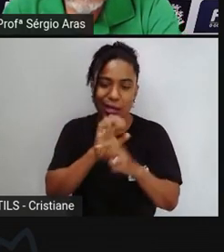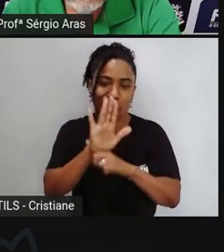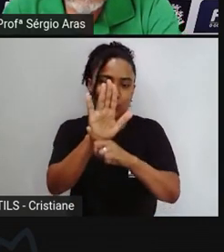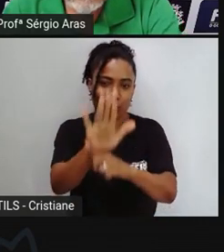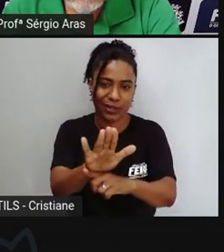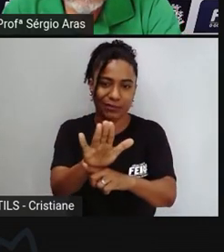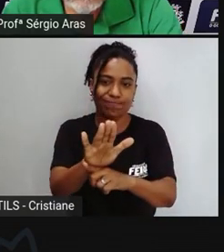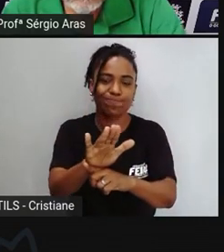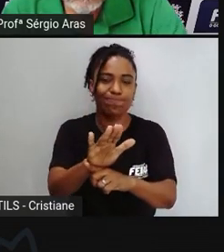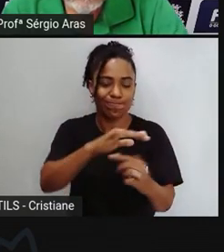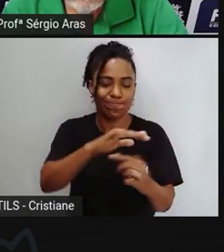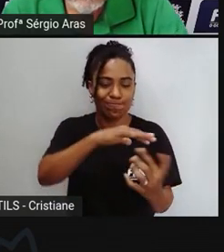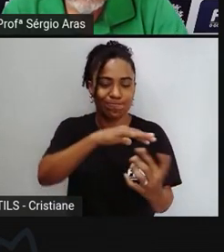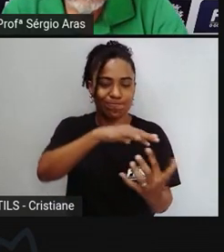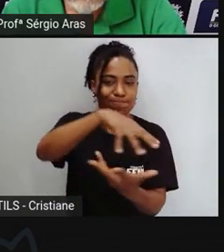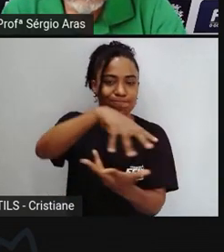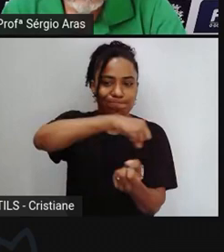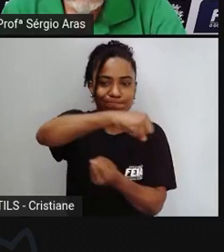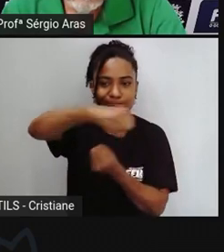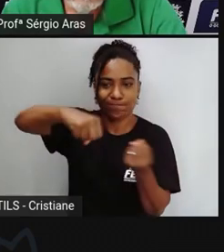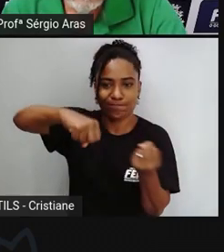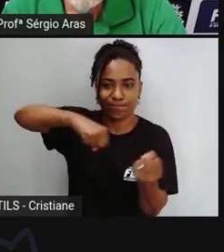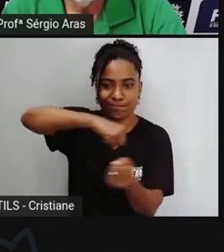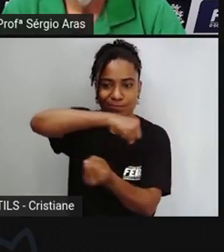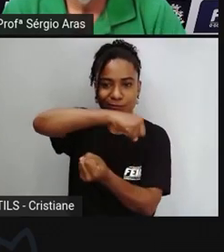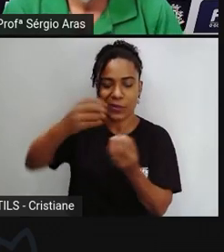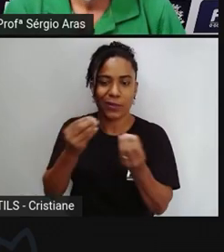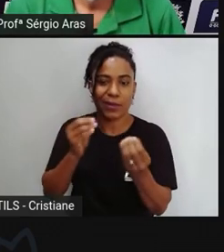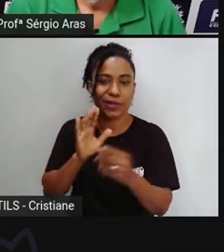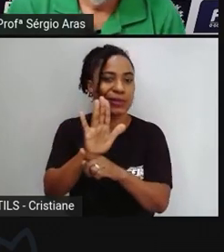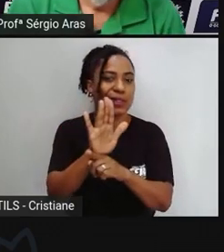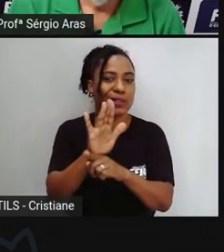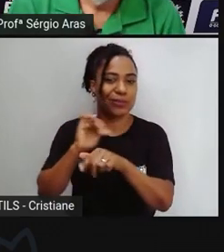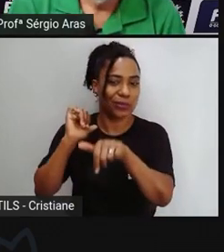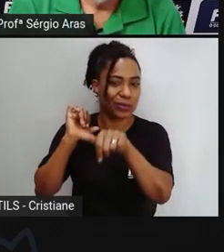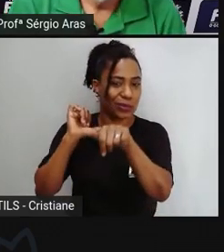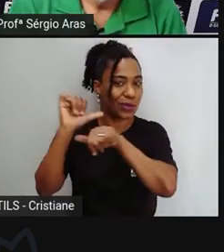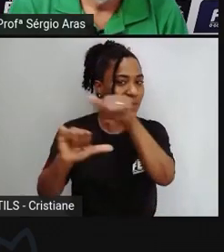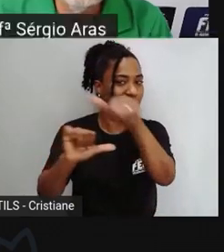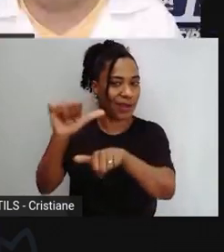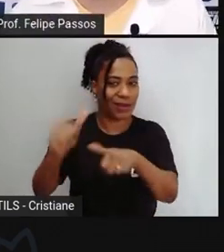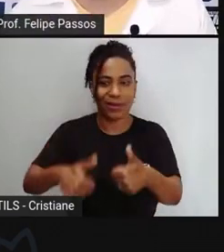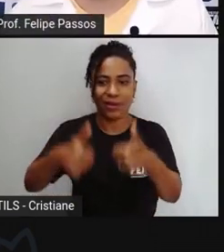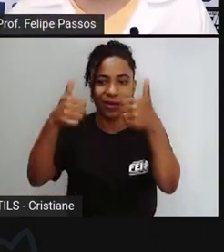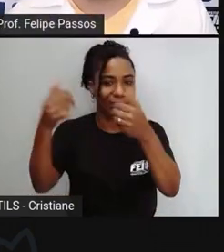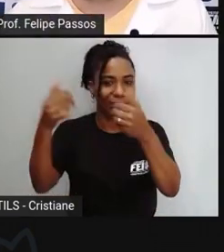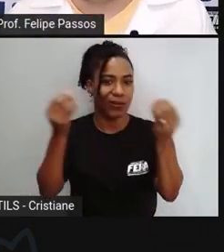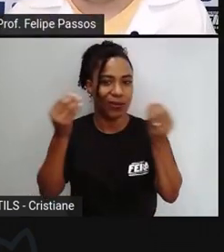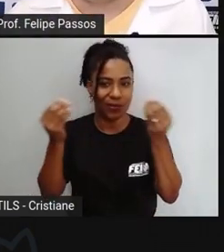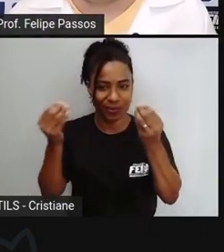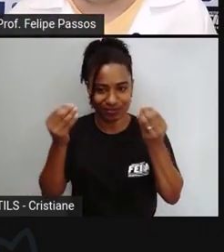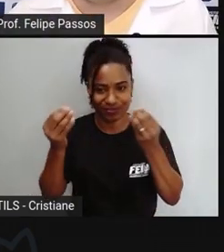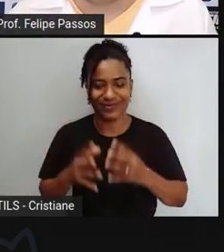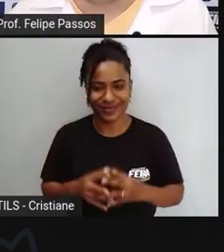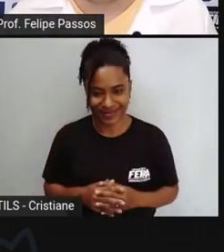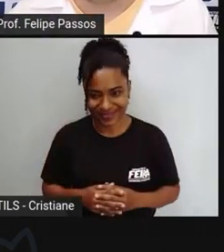reverter esse processo olha eu